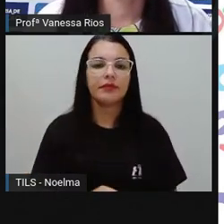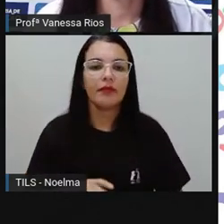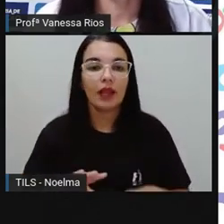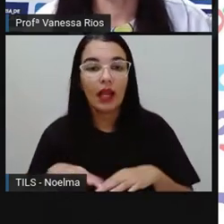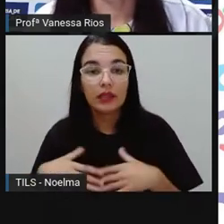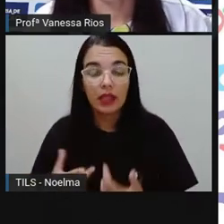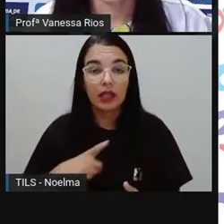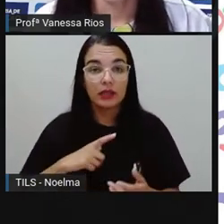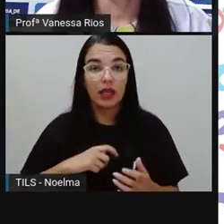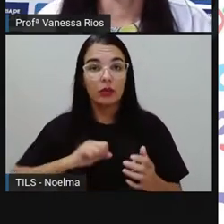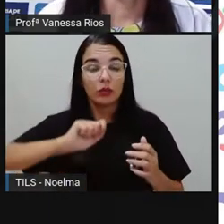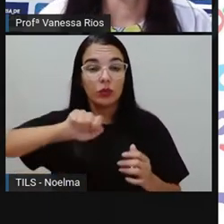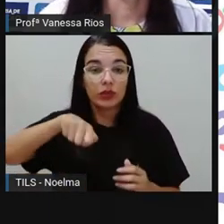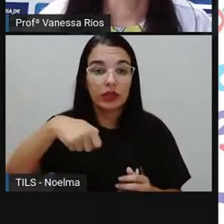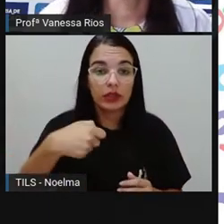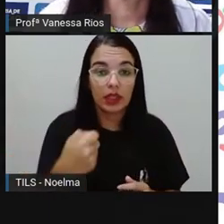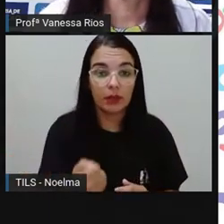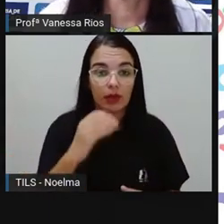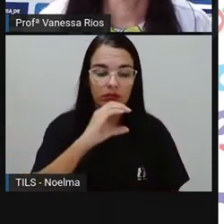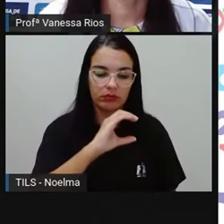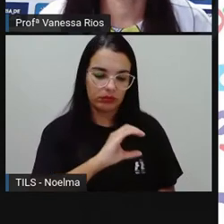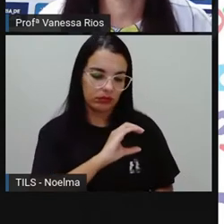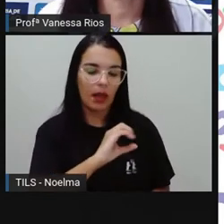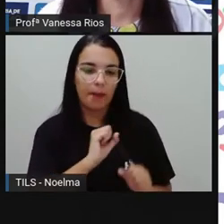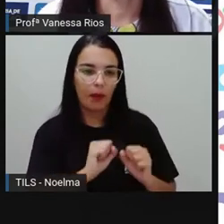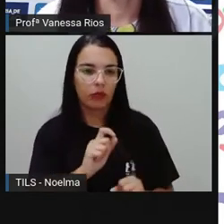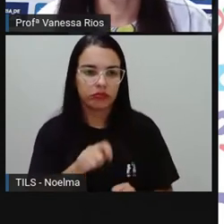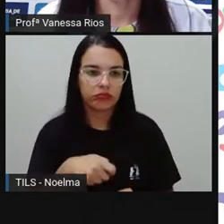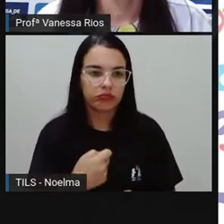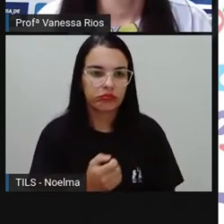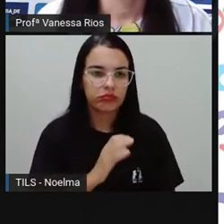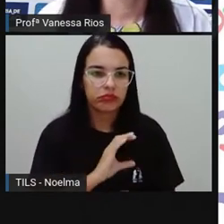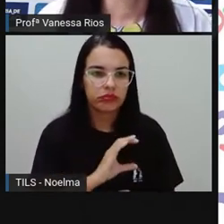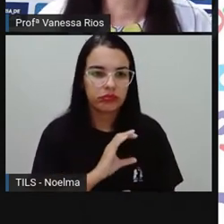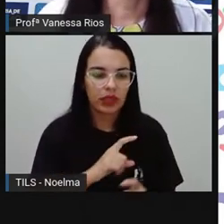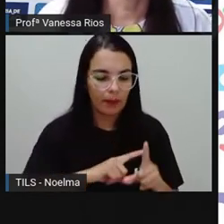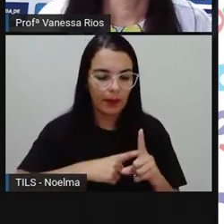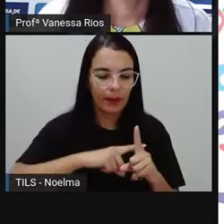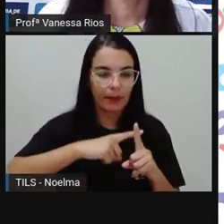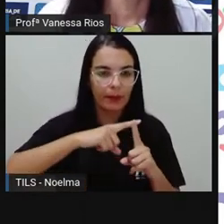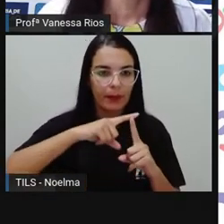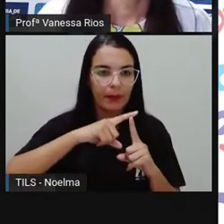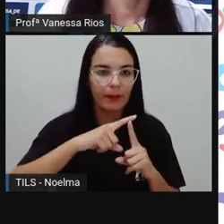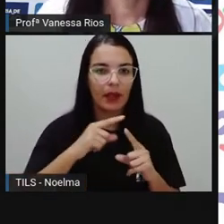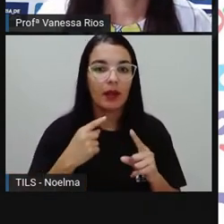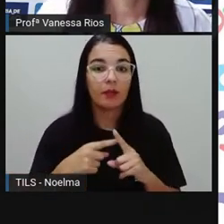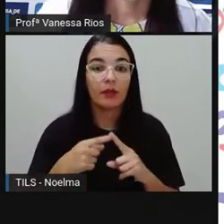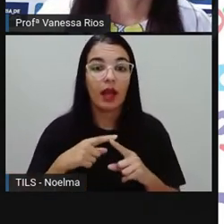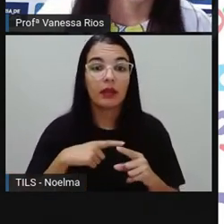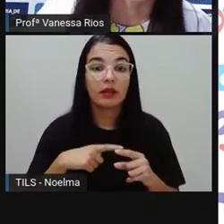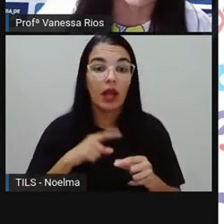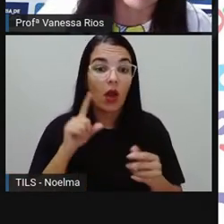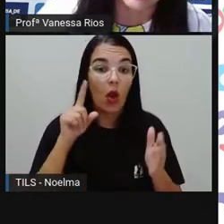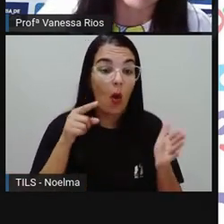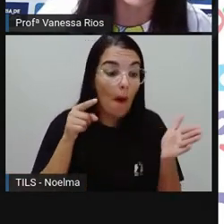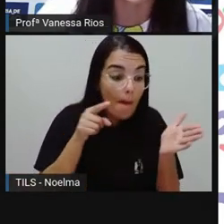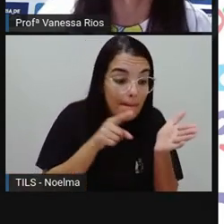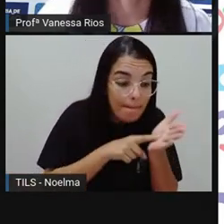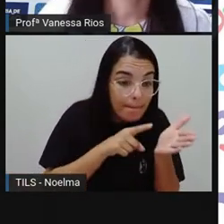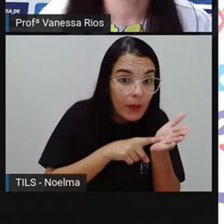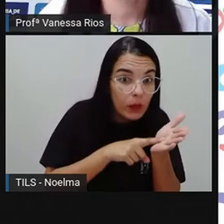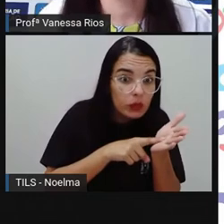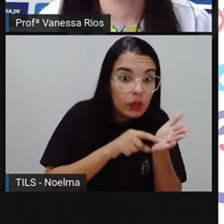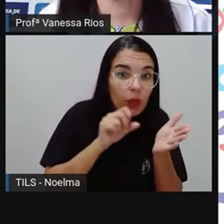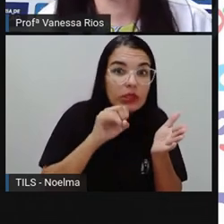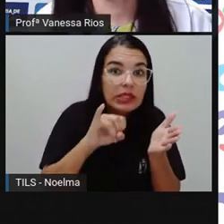essa escala, né, ela utiliza justamente o ponto de congelamento da água